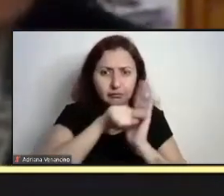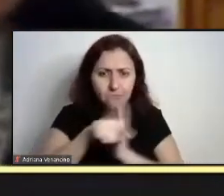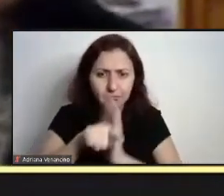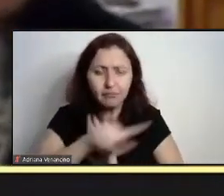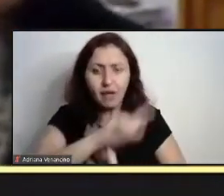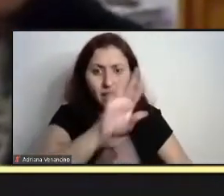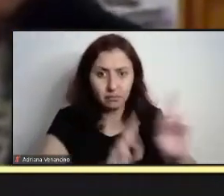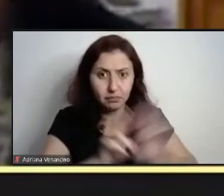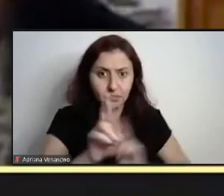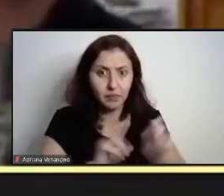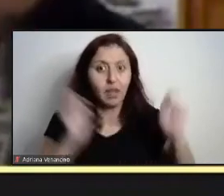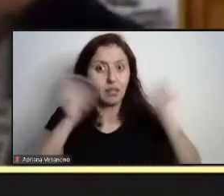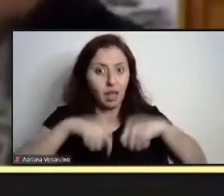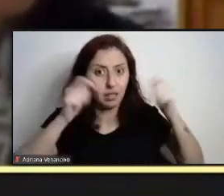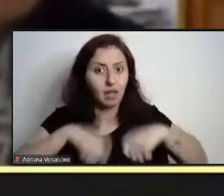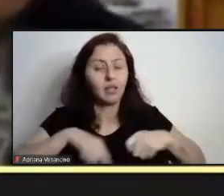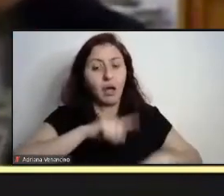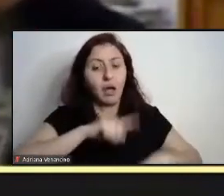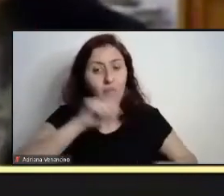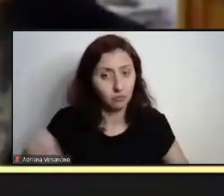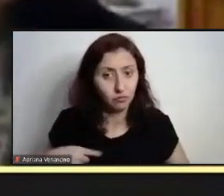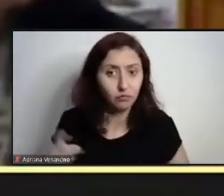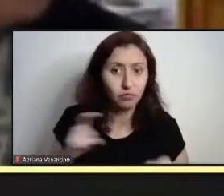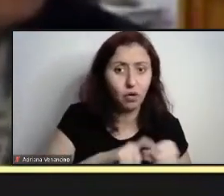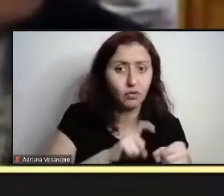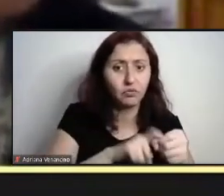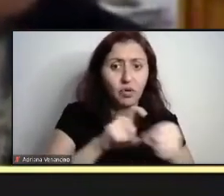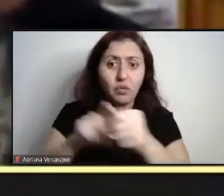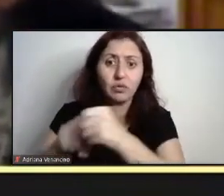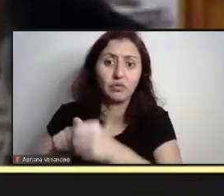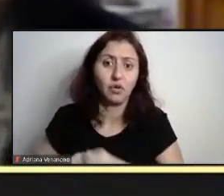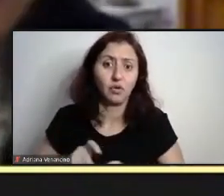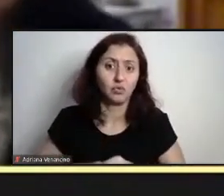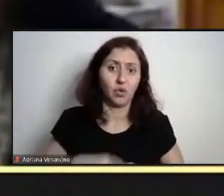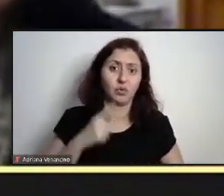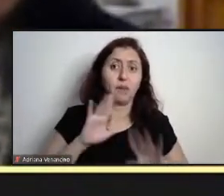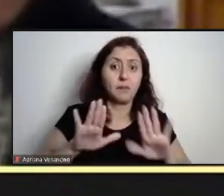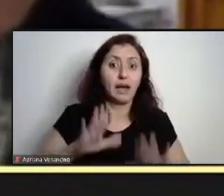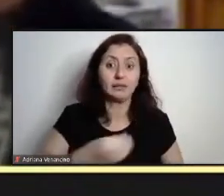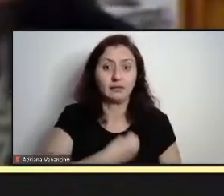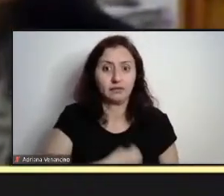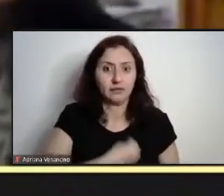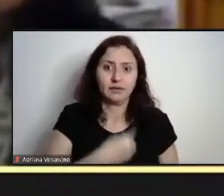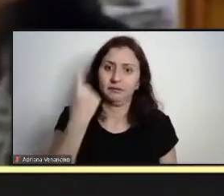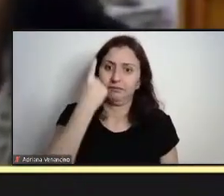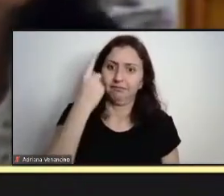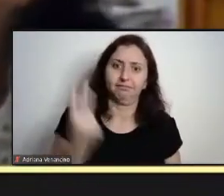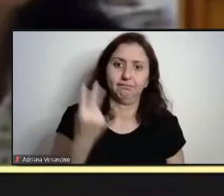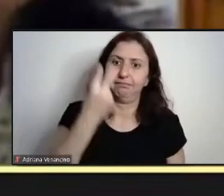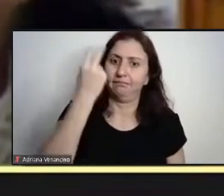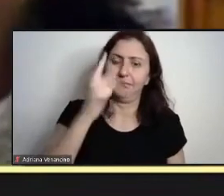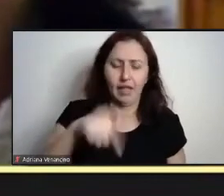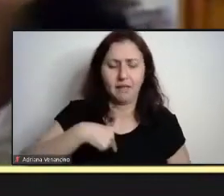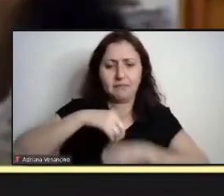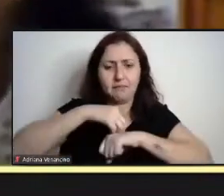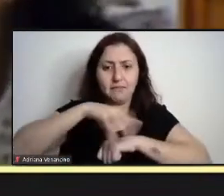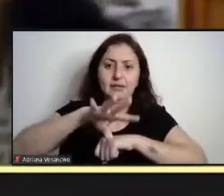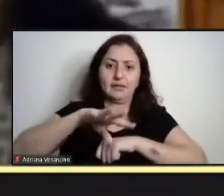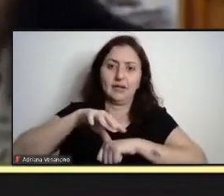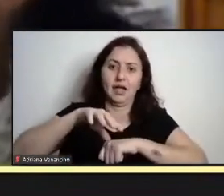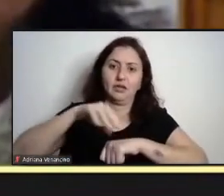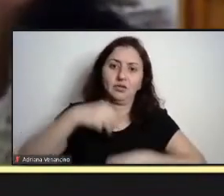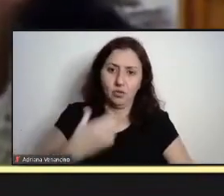se retomará essas atividades, mas com segurança não colocando a vida de ninguém em risco, né, então, essa é a mensagem que eu gostaria de